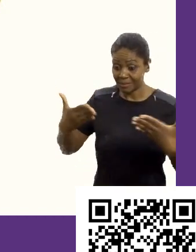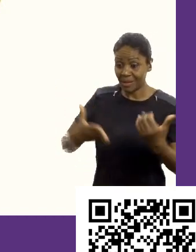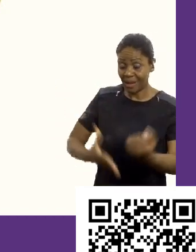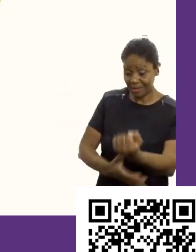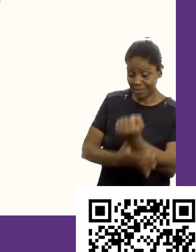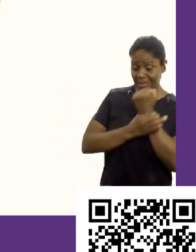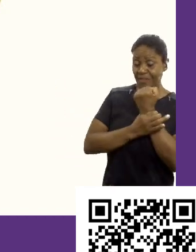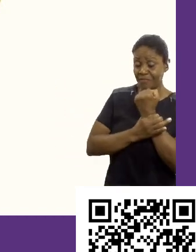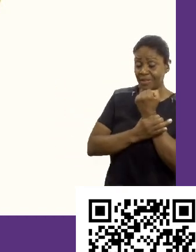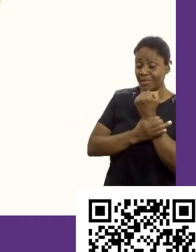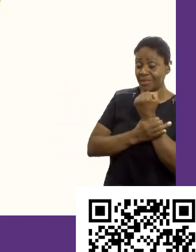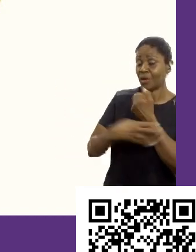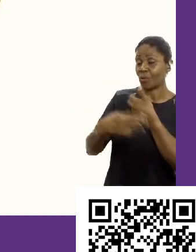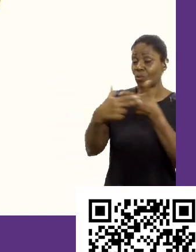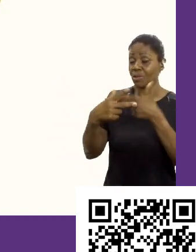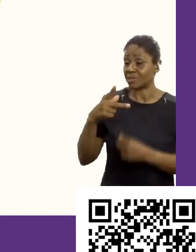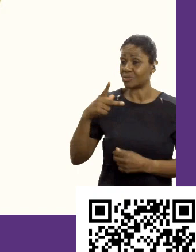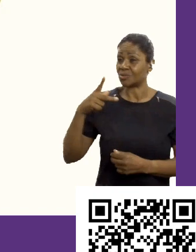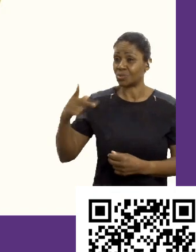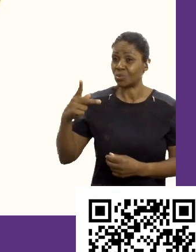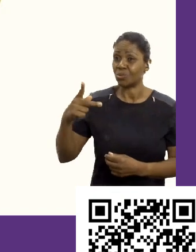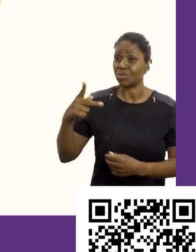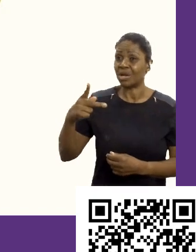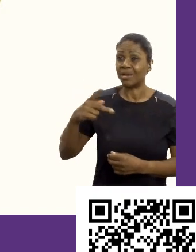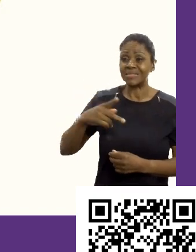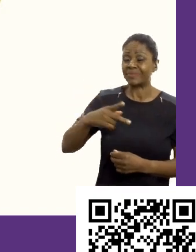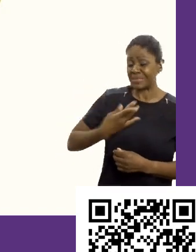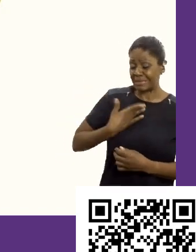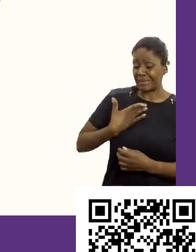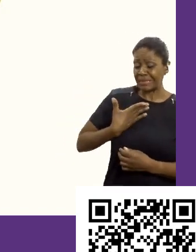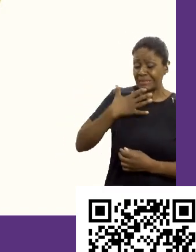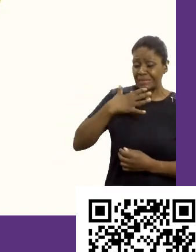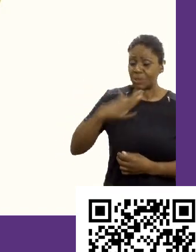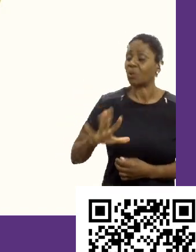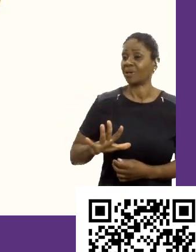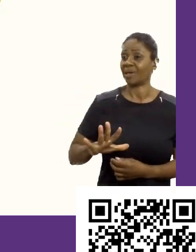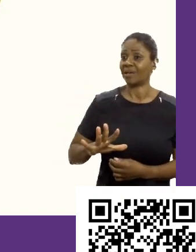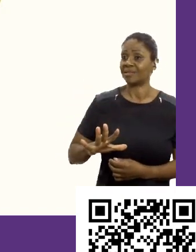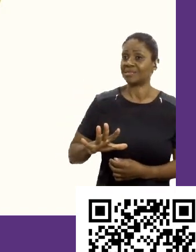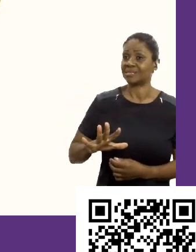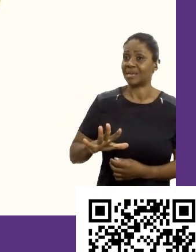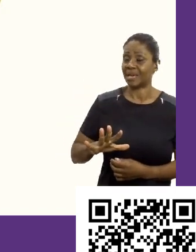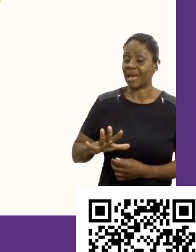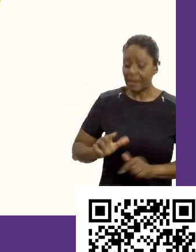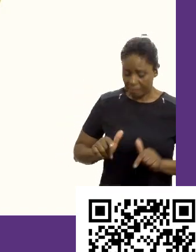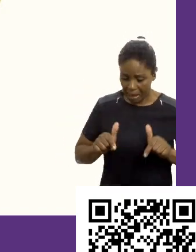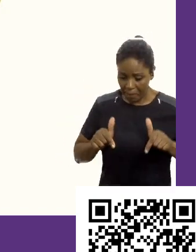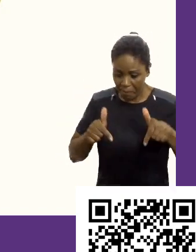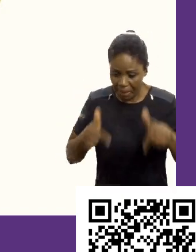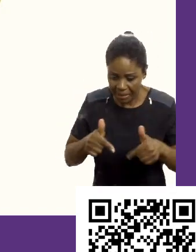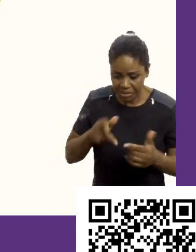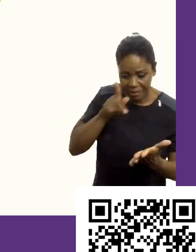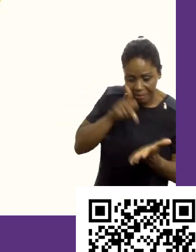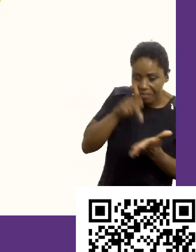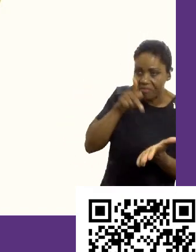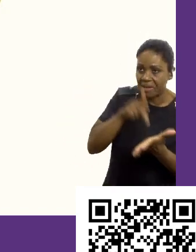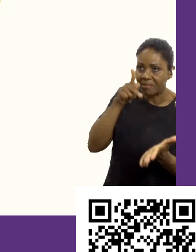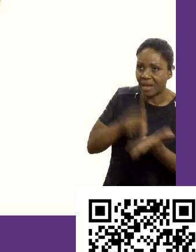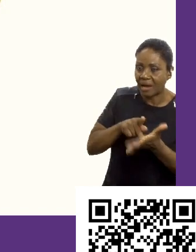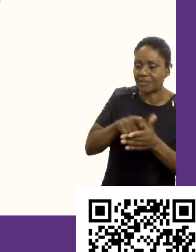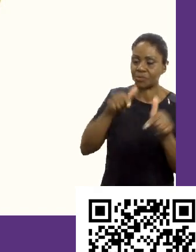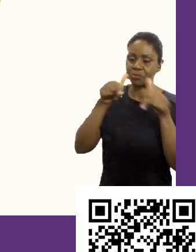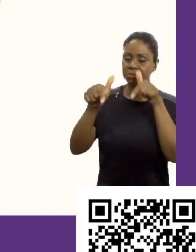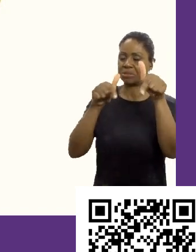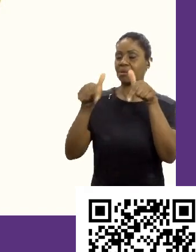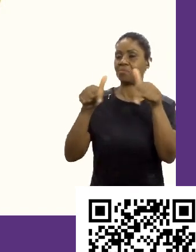atributos seus que você desconhece. É isso que, na prática, da realidade do mercado de